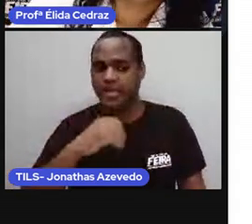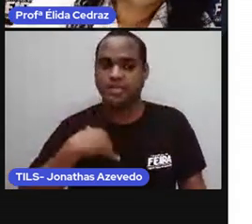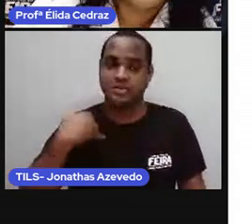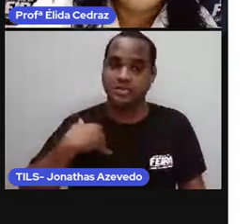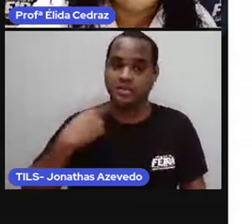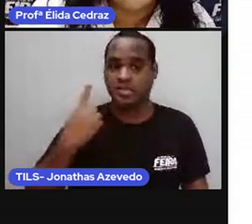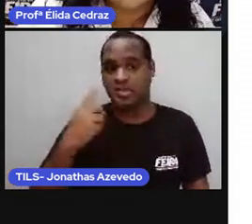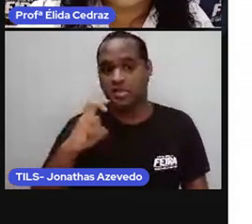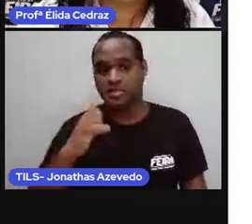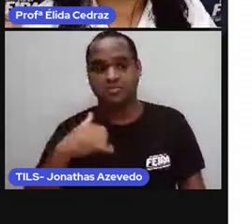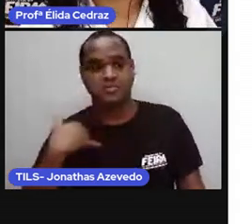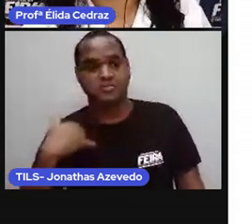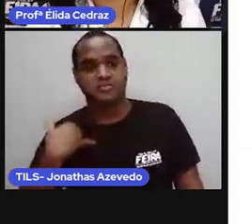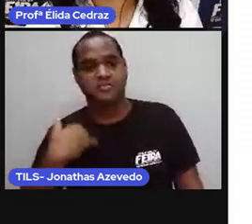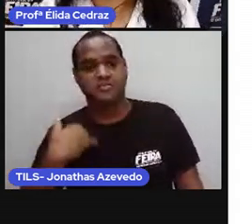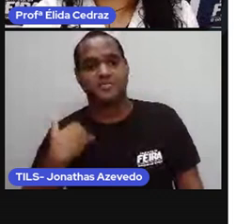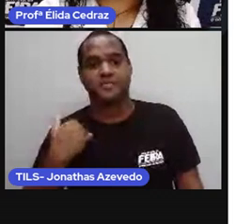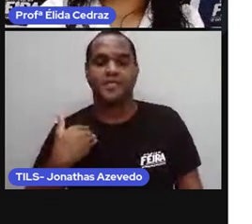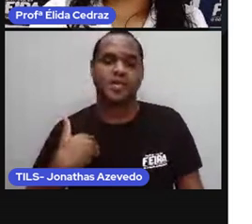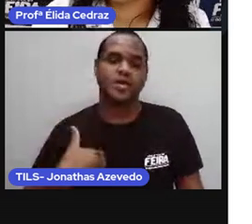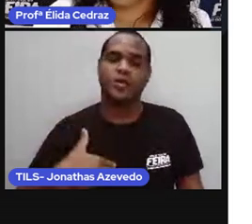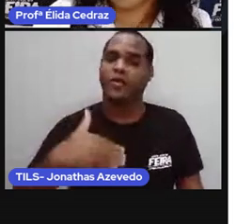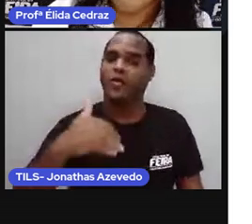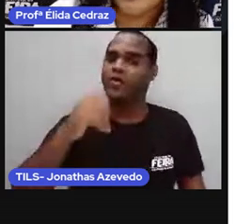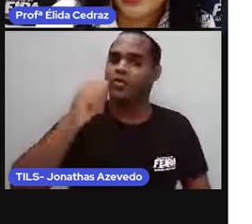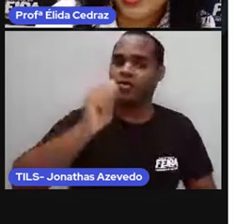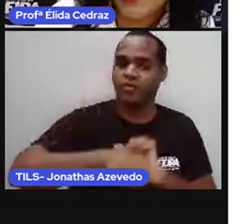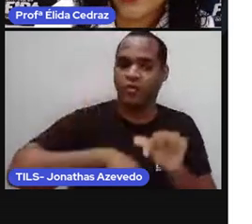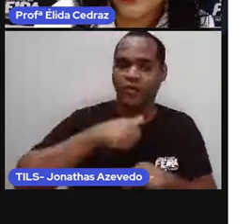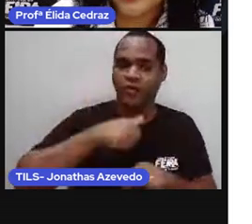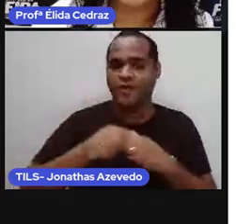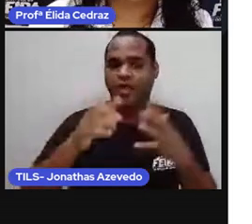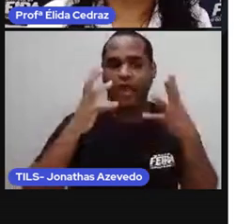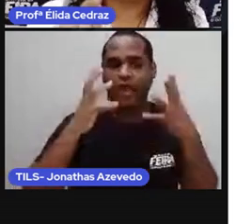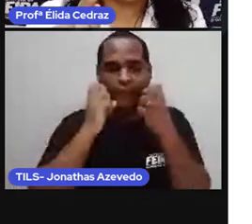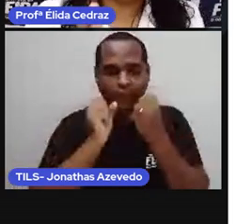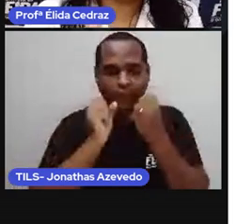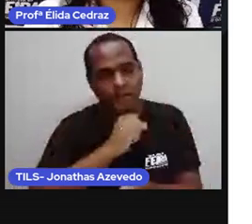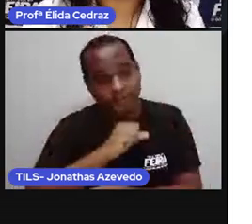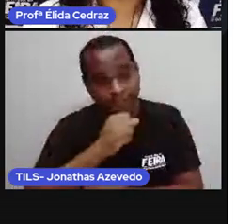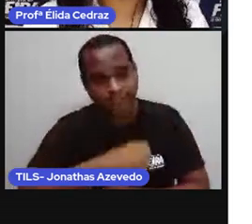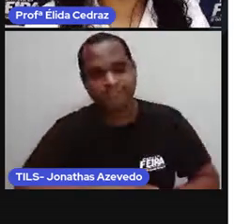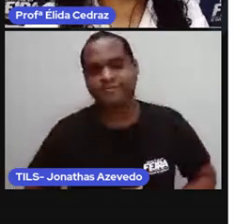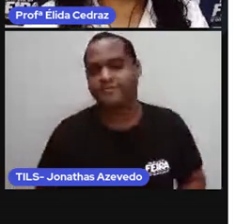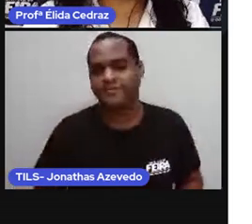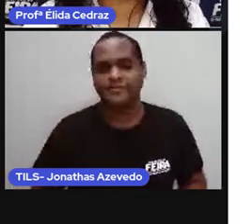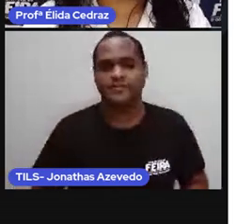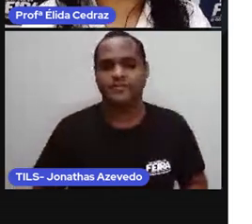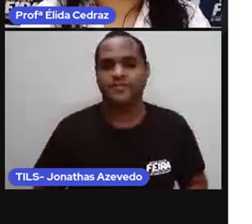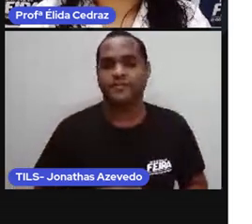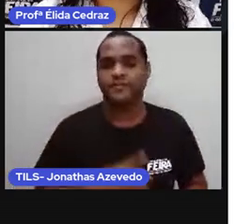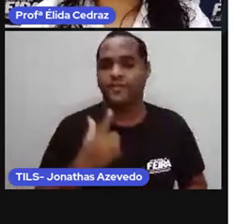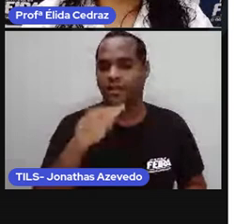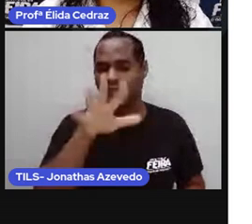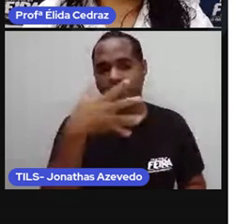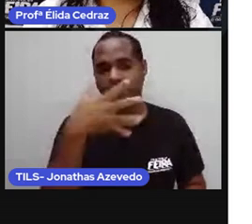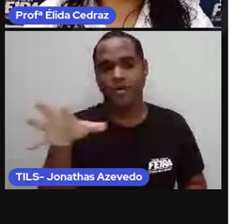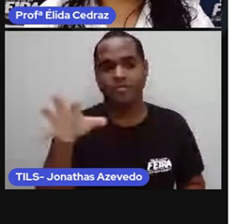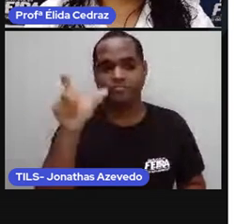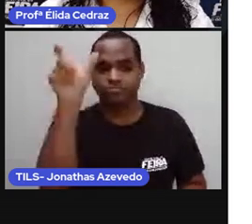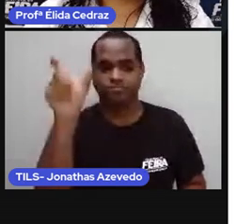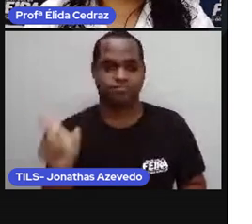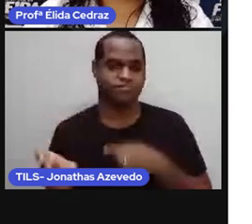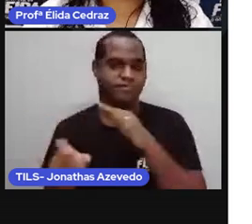Daqui a 15 anos? Ou quando você estiver velhinho? Aí nessa última coluna você vai